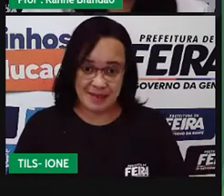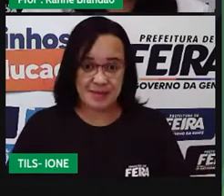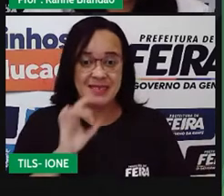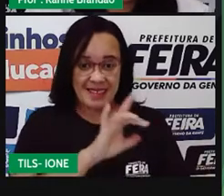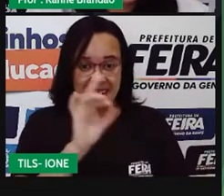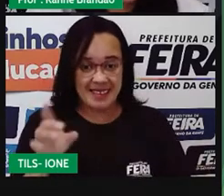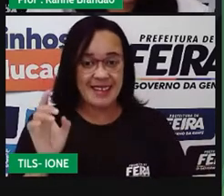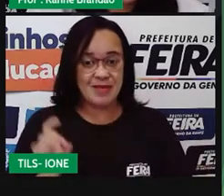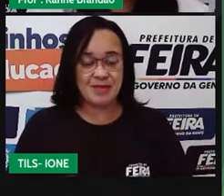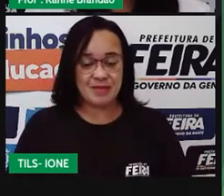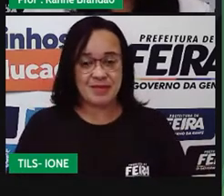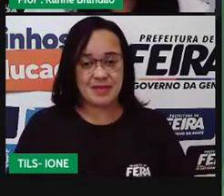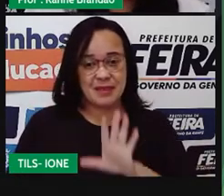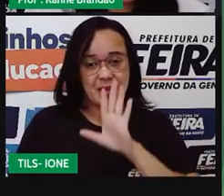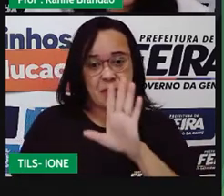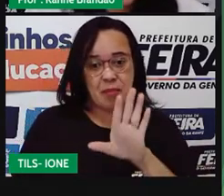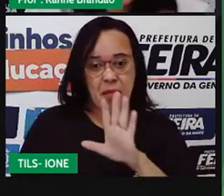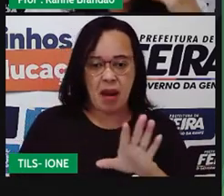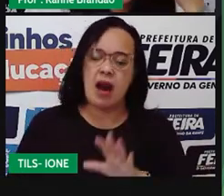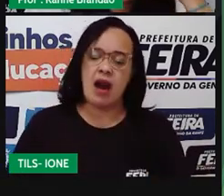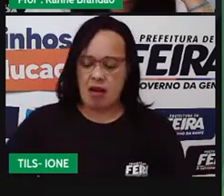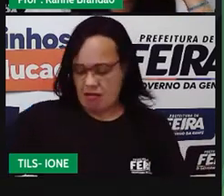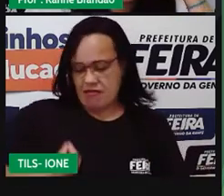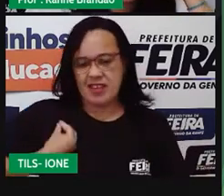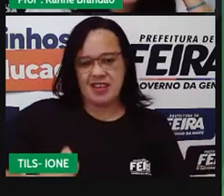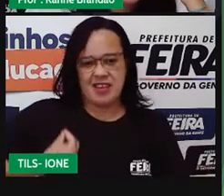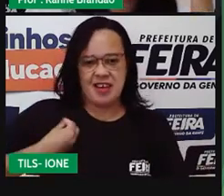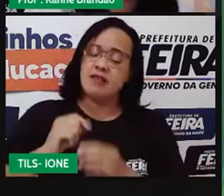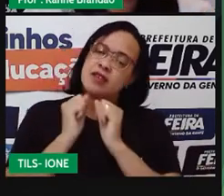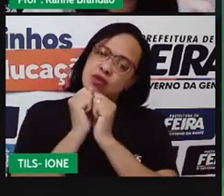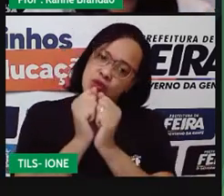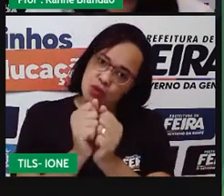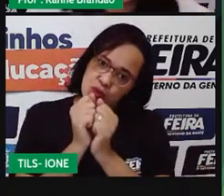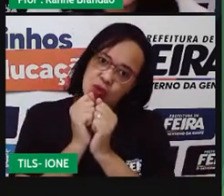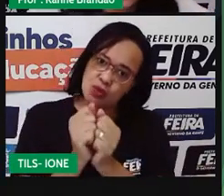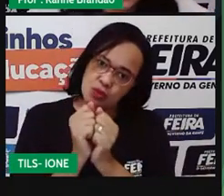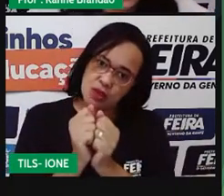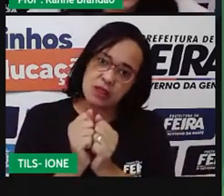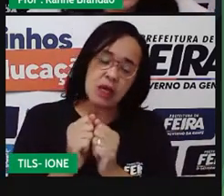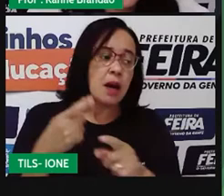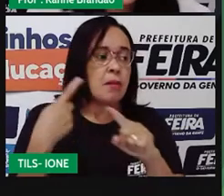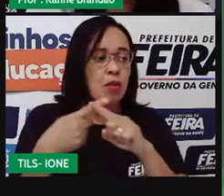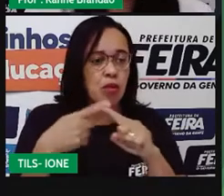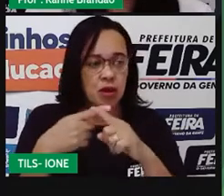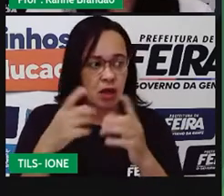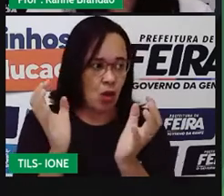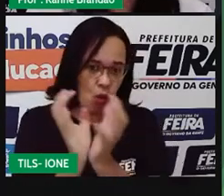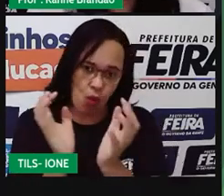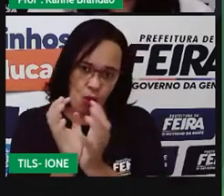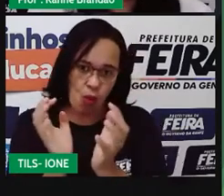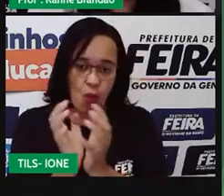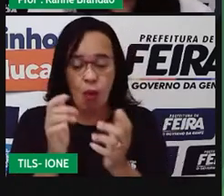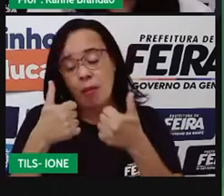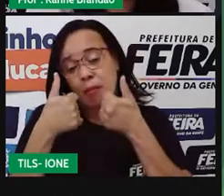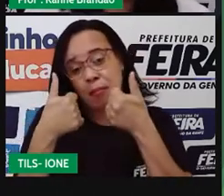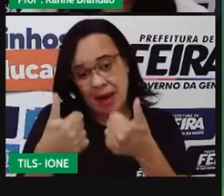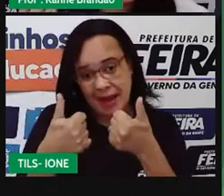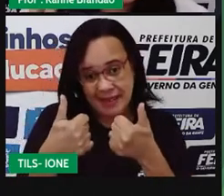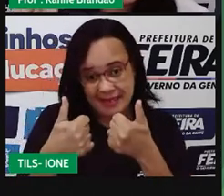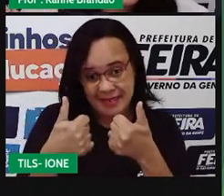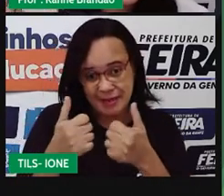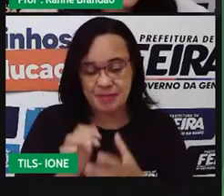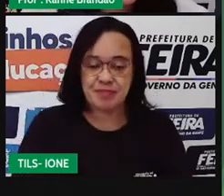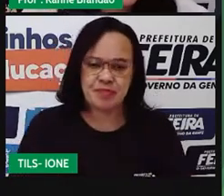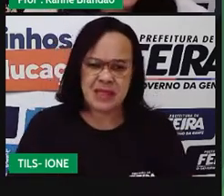vivem juntos para garantir o quê? O sucesso do grupo. E o que que acontece com uma